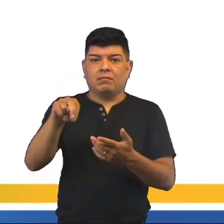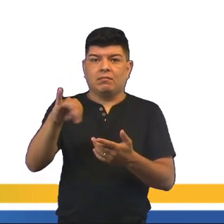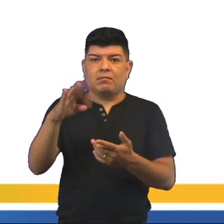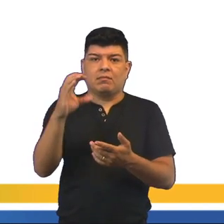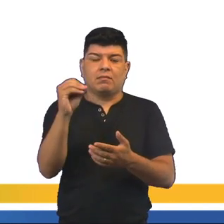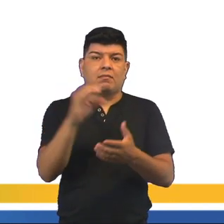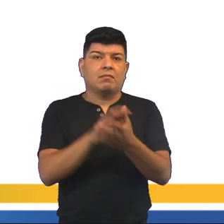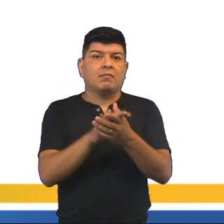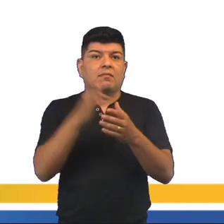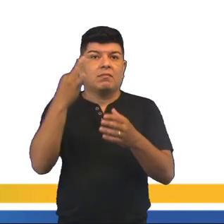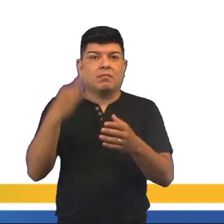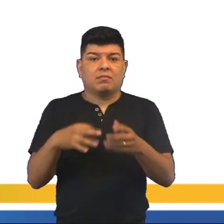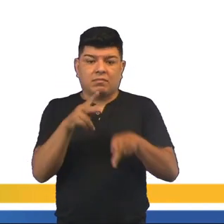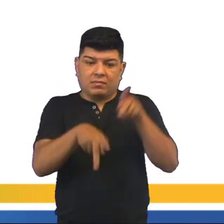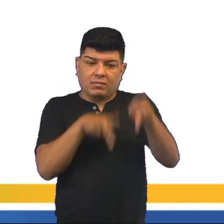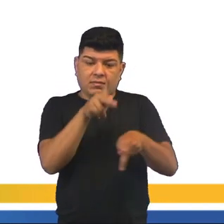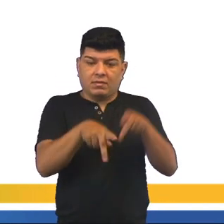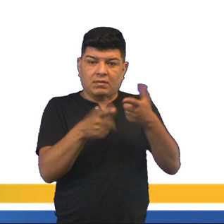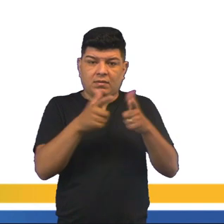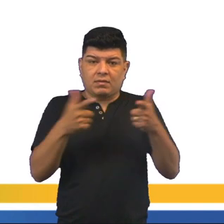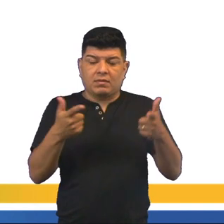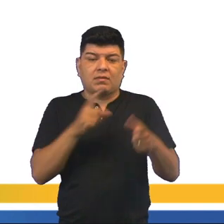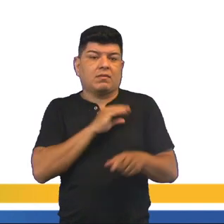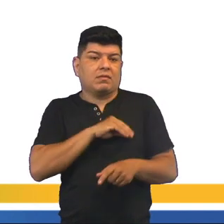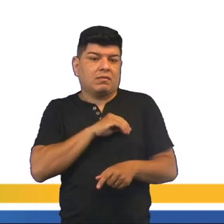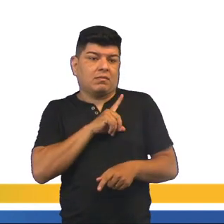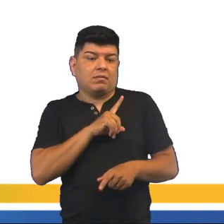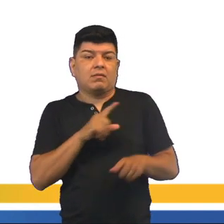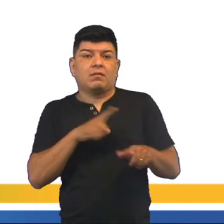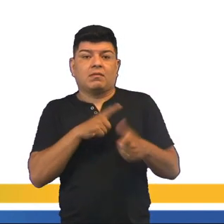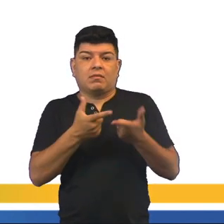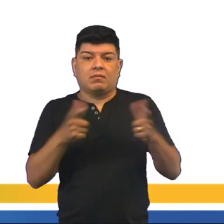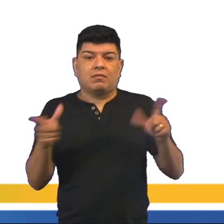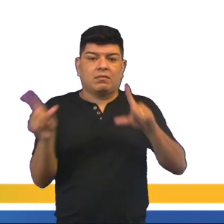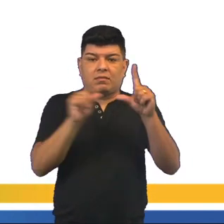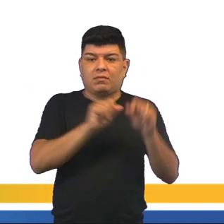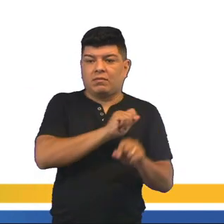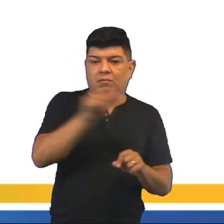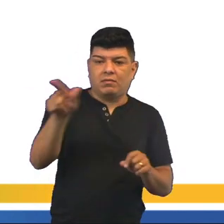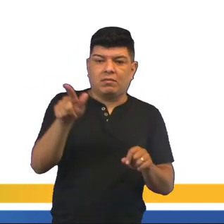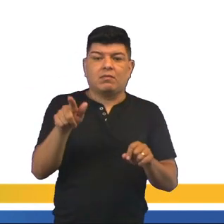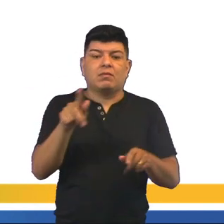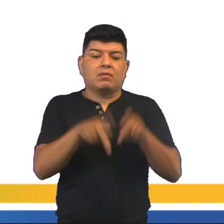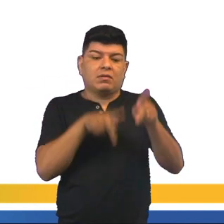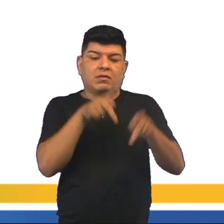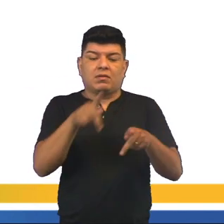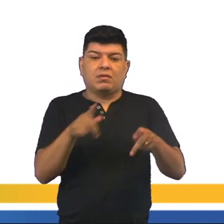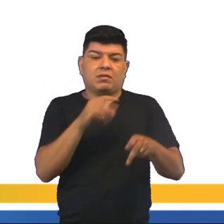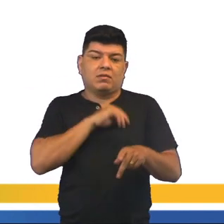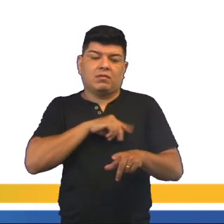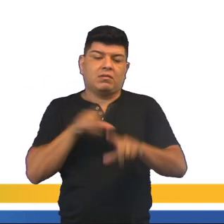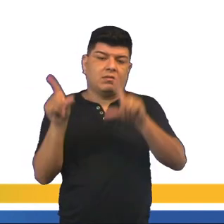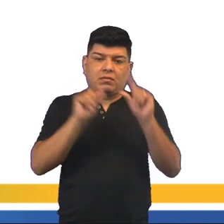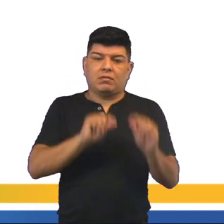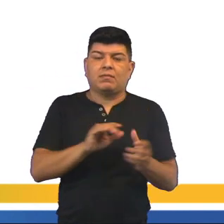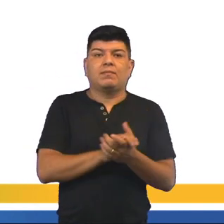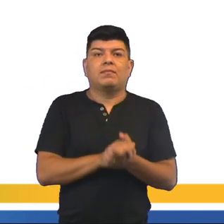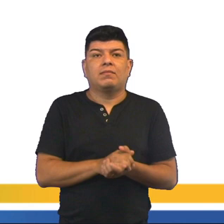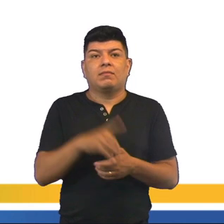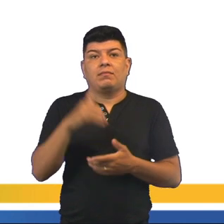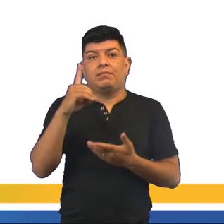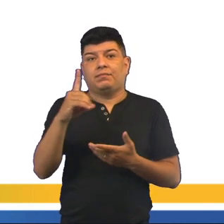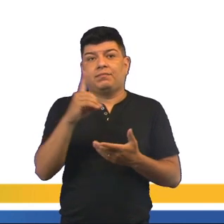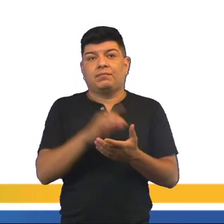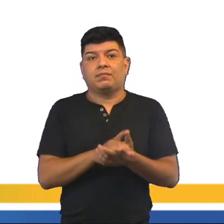pois afirma que as populações de elevada renda crescem em proporções menores do que as populações de baixa renda. Letra D.